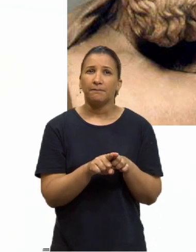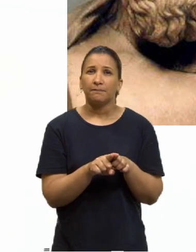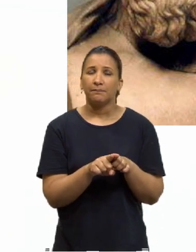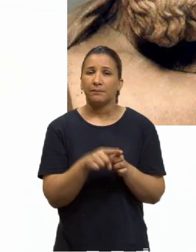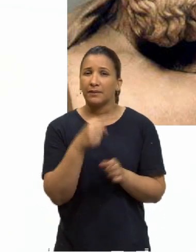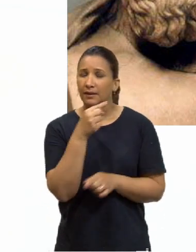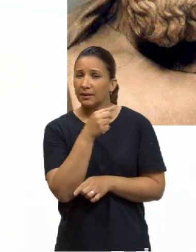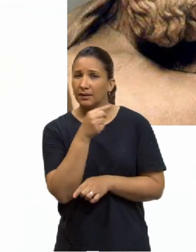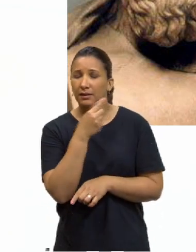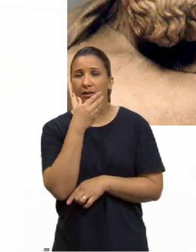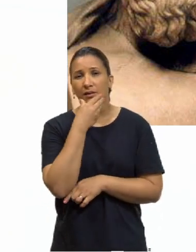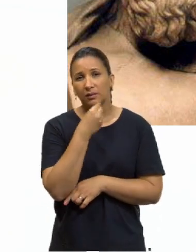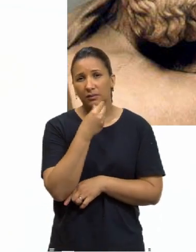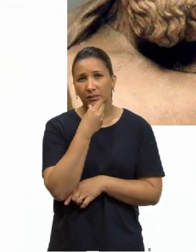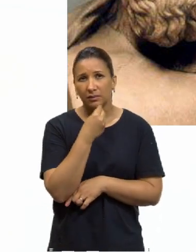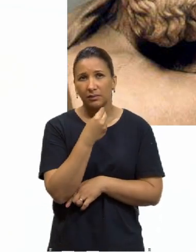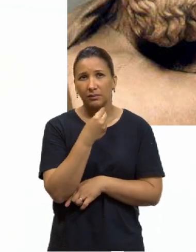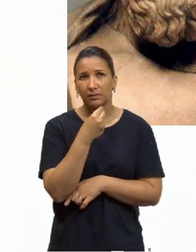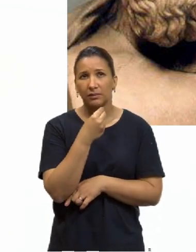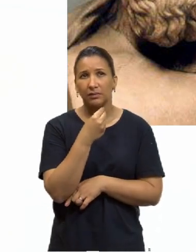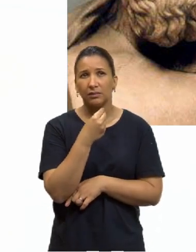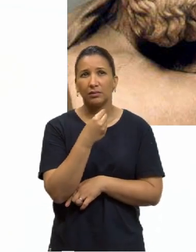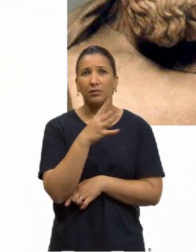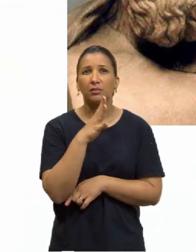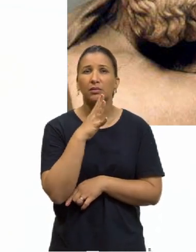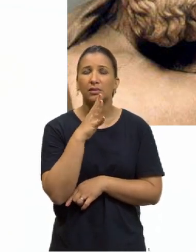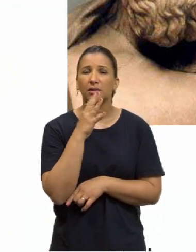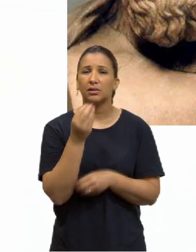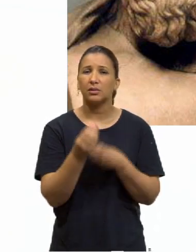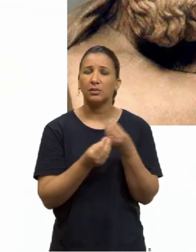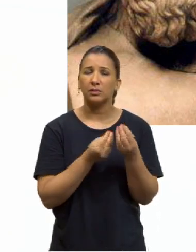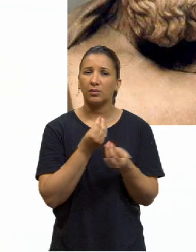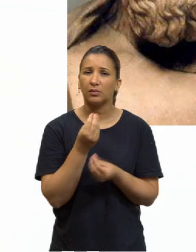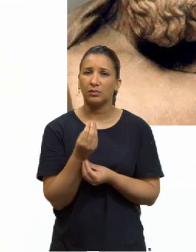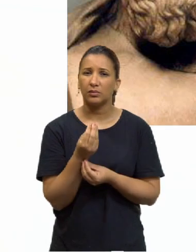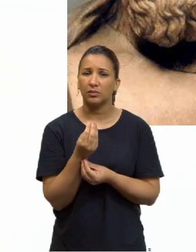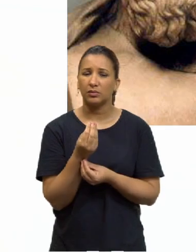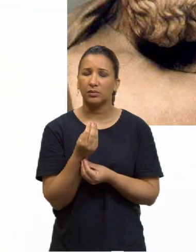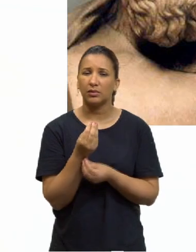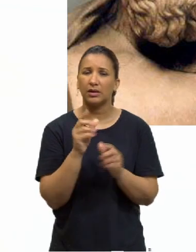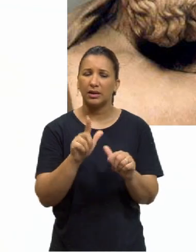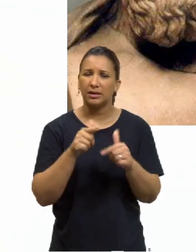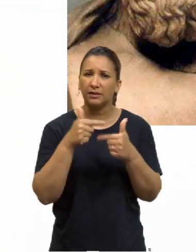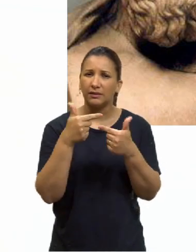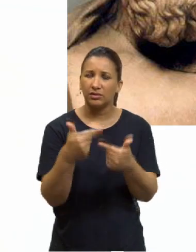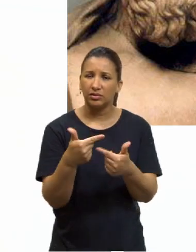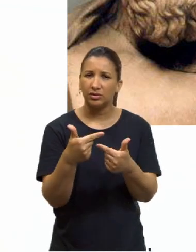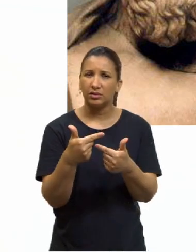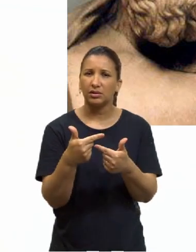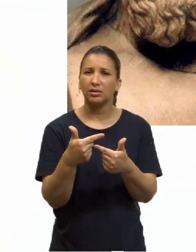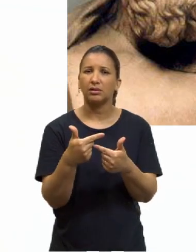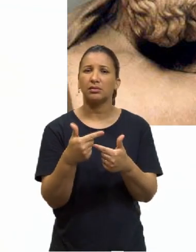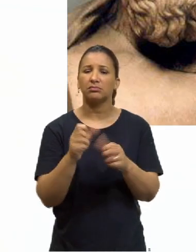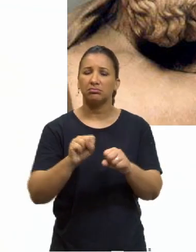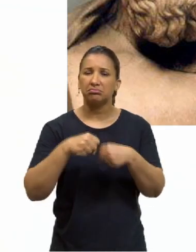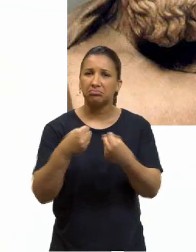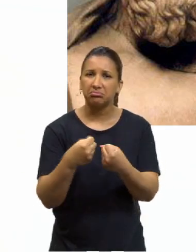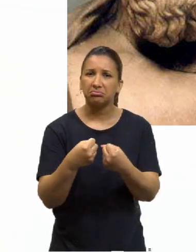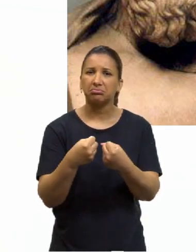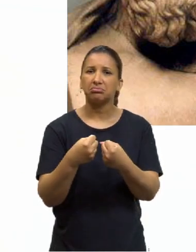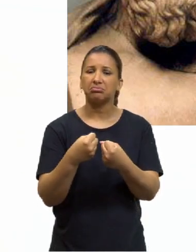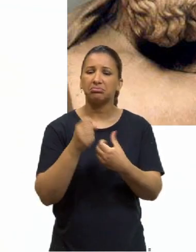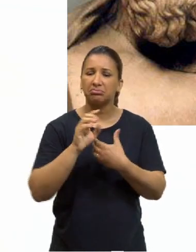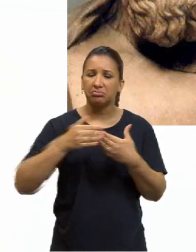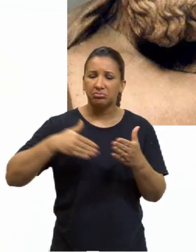aqui. O epicur, também já conhecido. Ele defendia a atitude de desvio da dor e